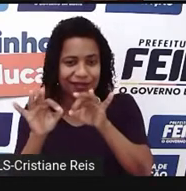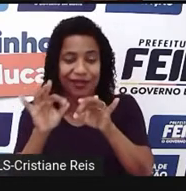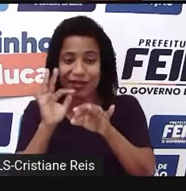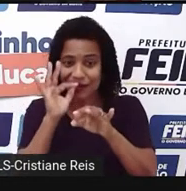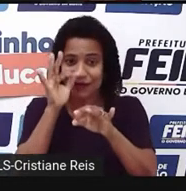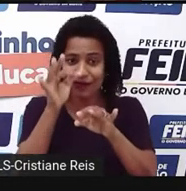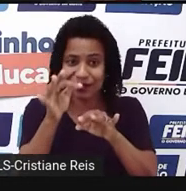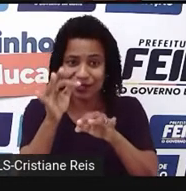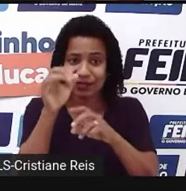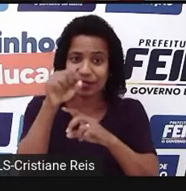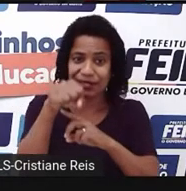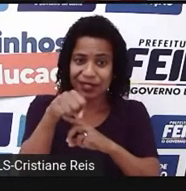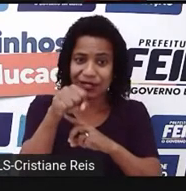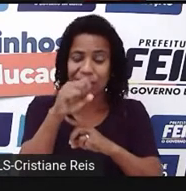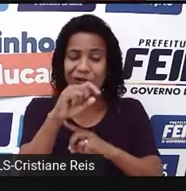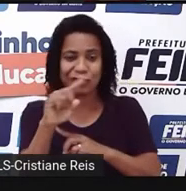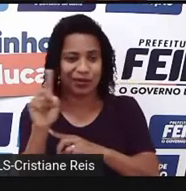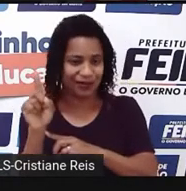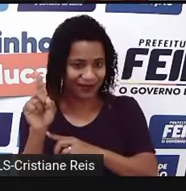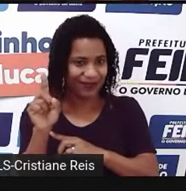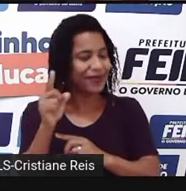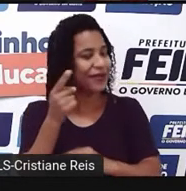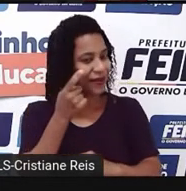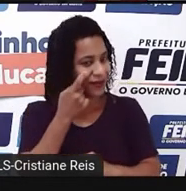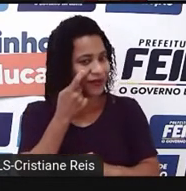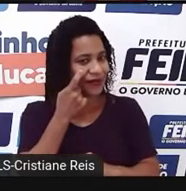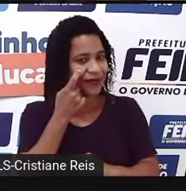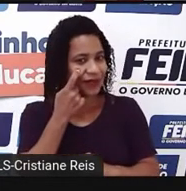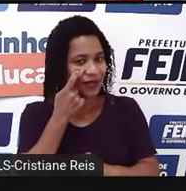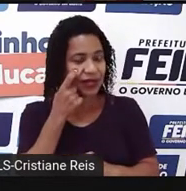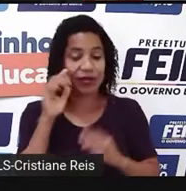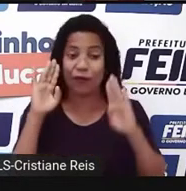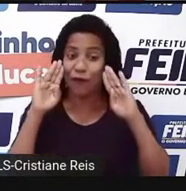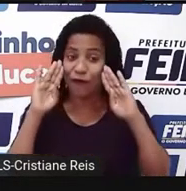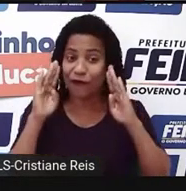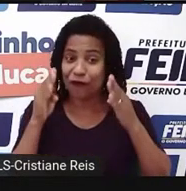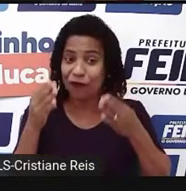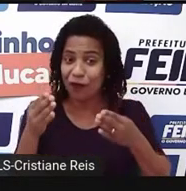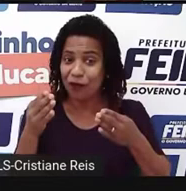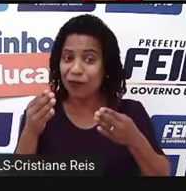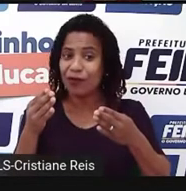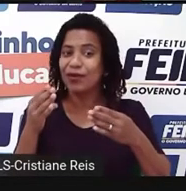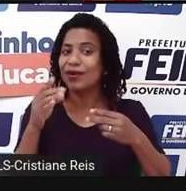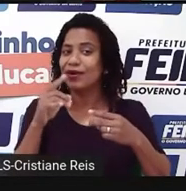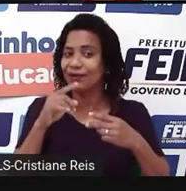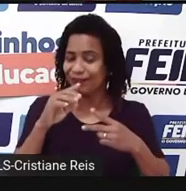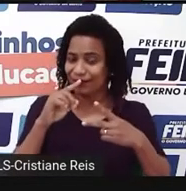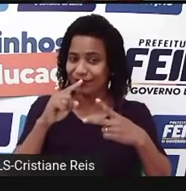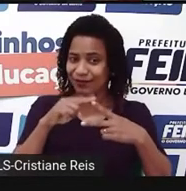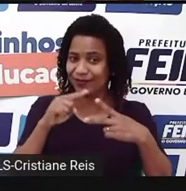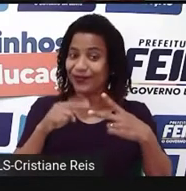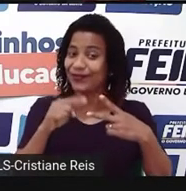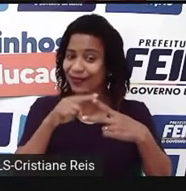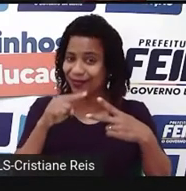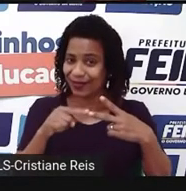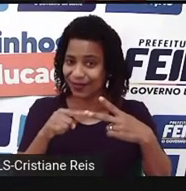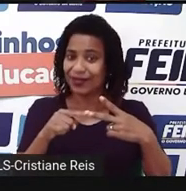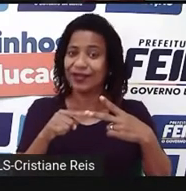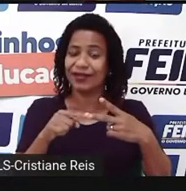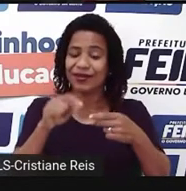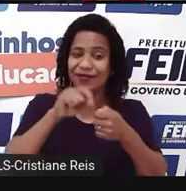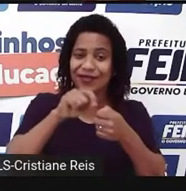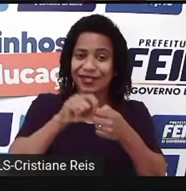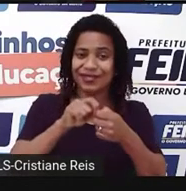Simple, filtro e com o eu. Lembrando que o foco de nossa aula de hoje é para a construção de